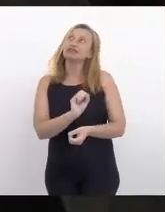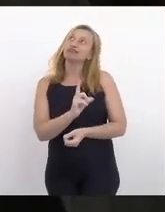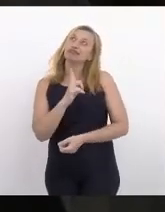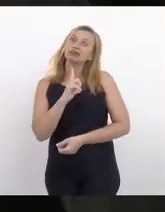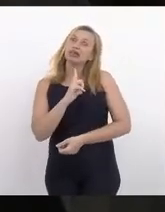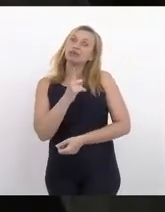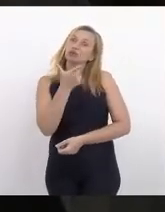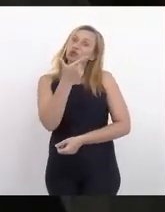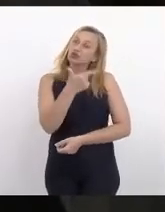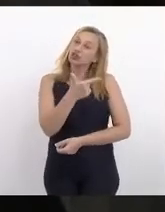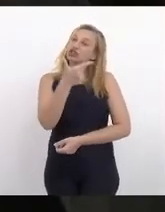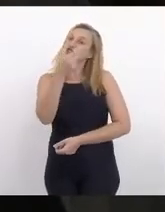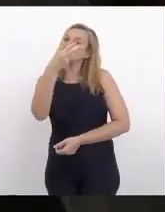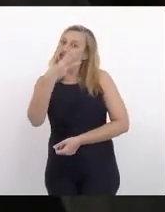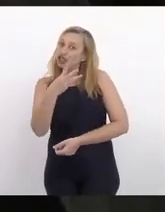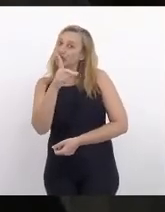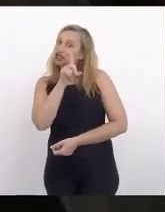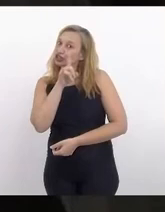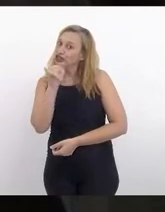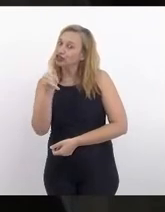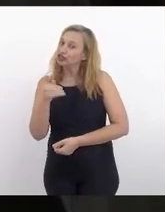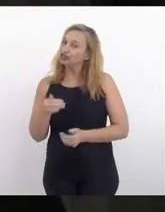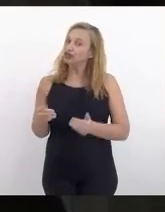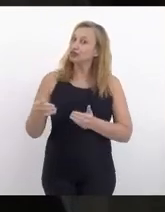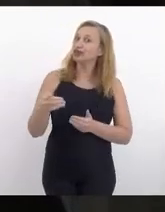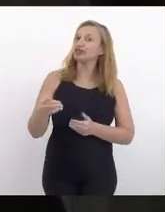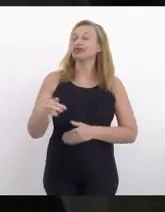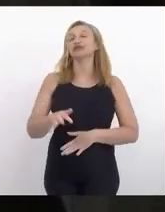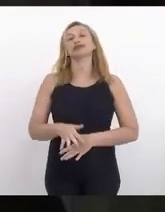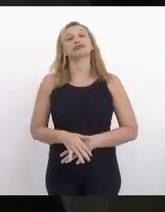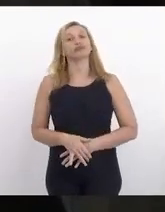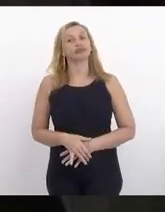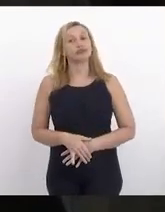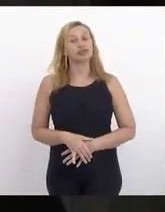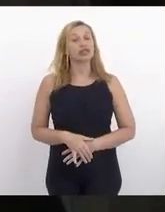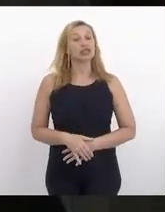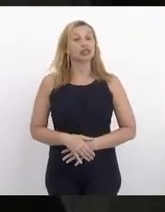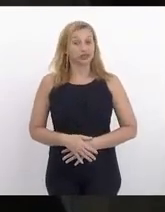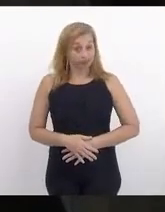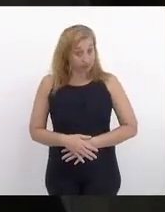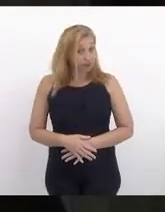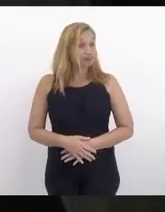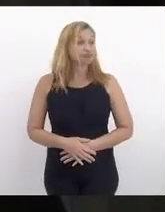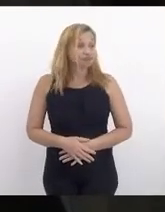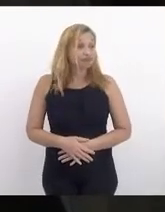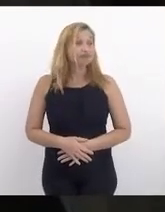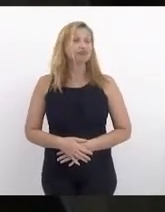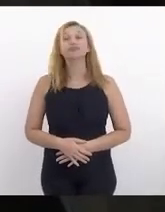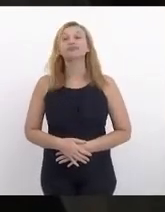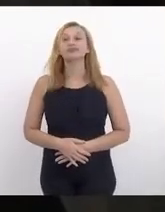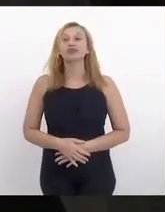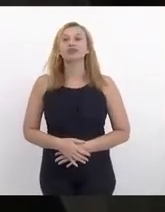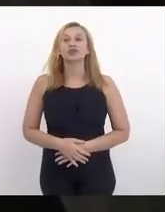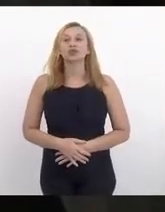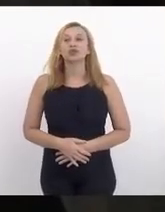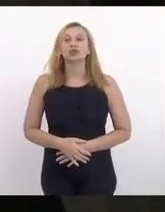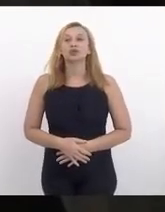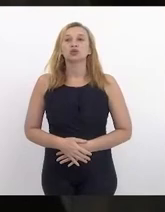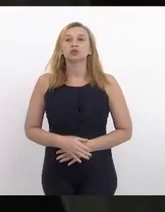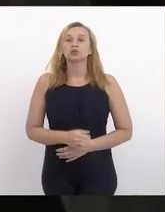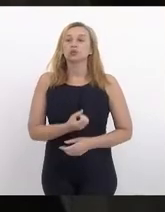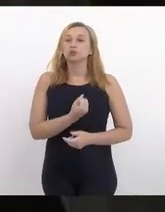23 dias pela frente, que é aumentar a margem do